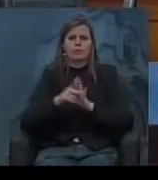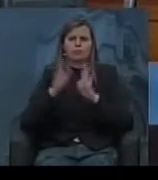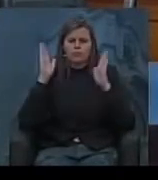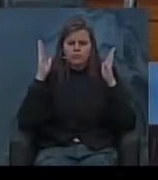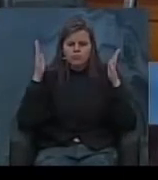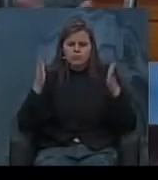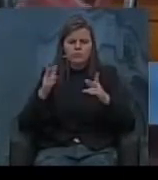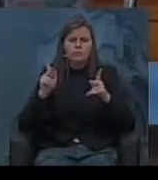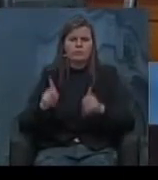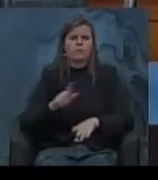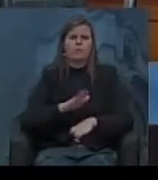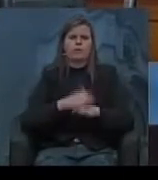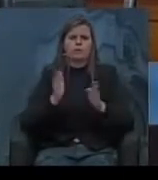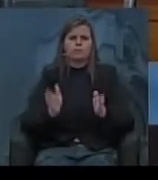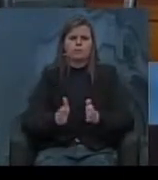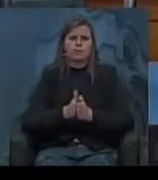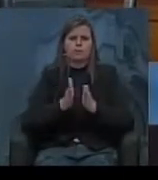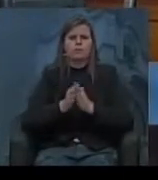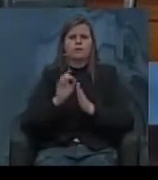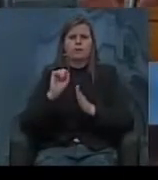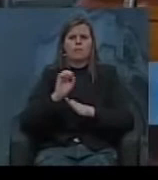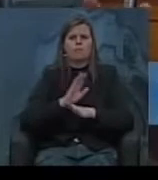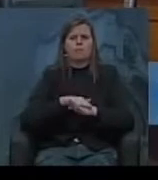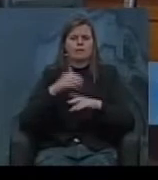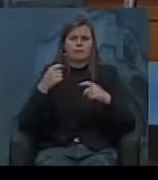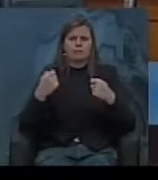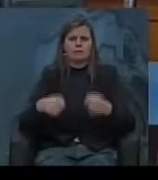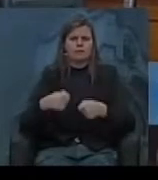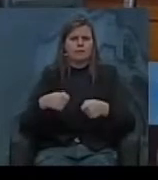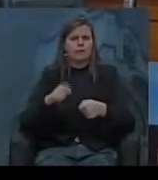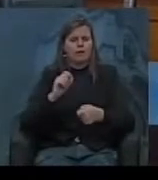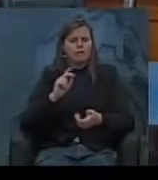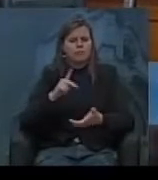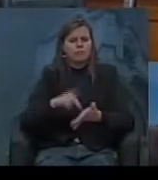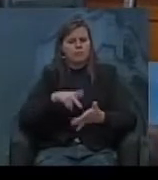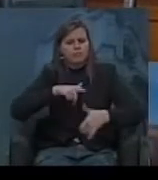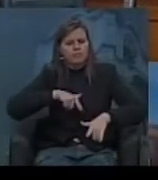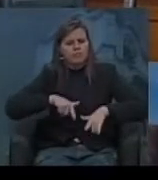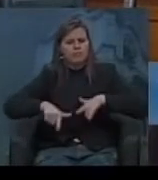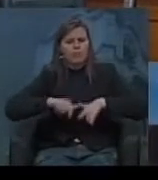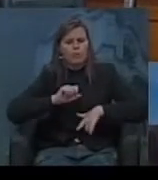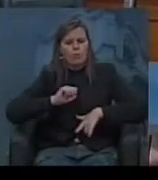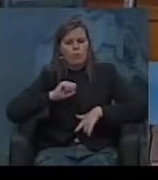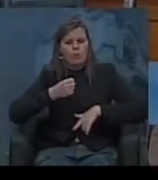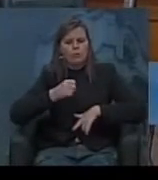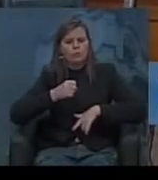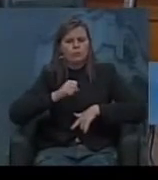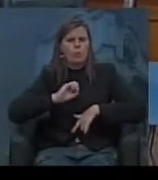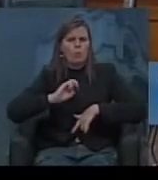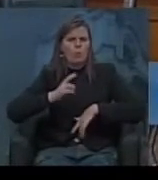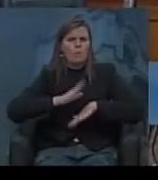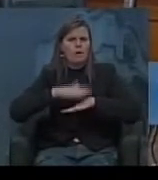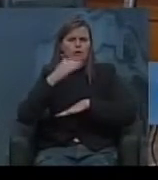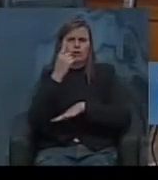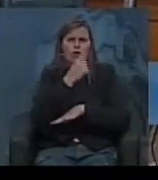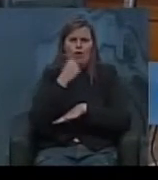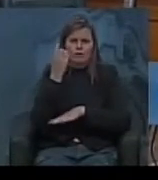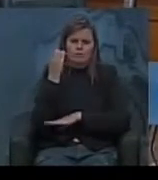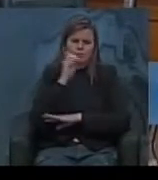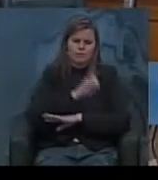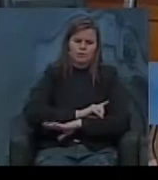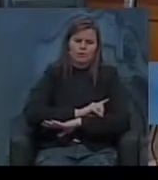para os mais pobres para os mais necessitados para os verdadeiros trabalhadores de oito e mais horas na vida